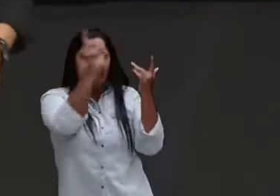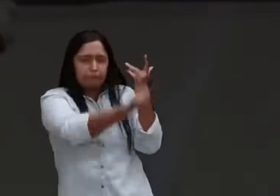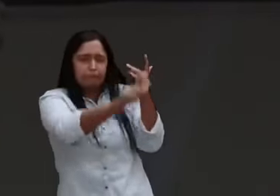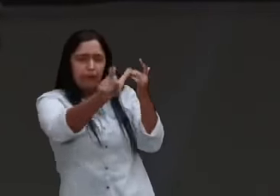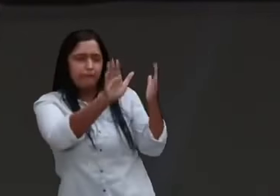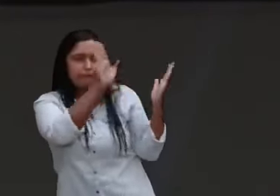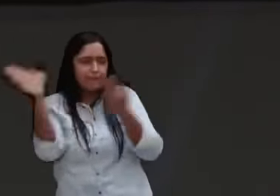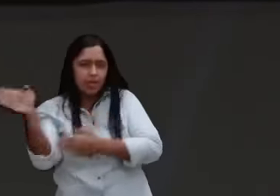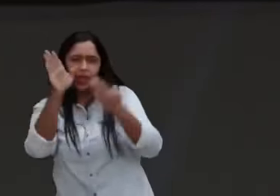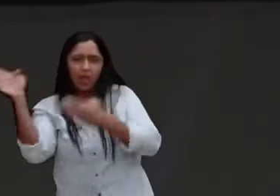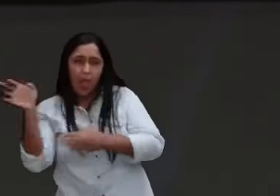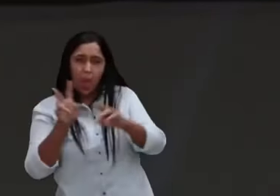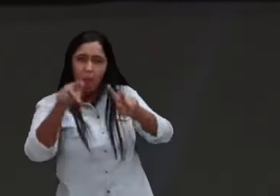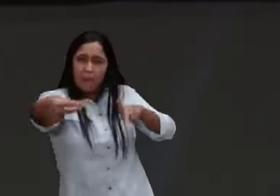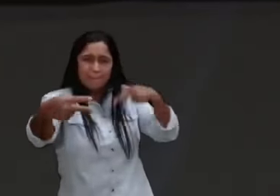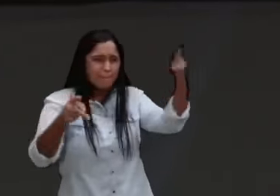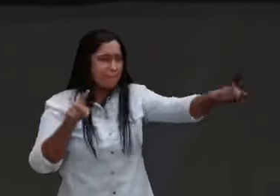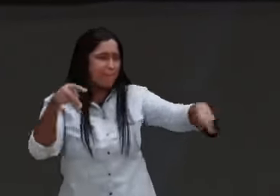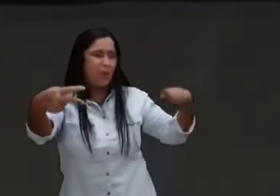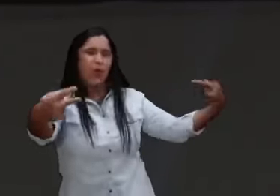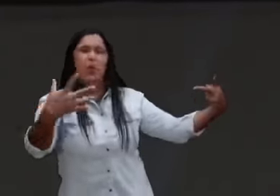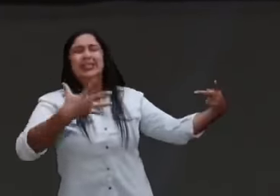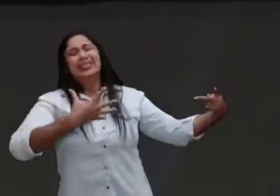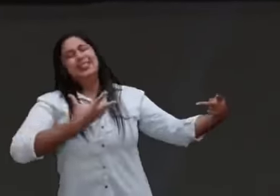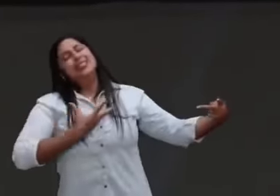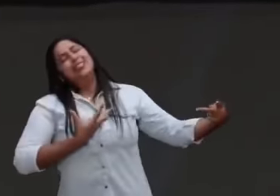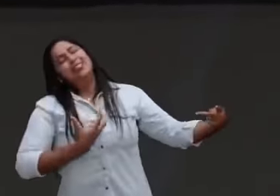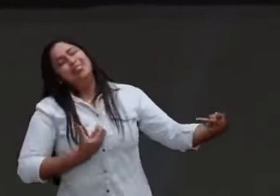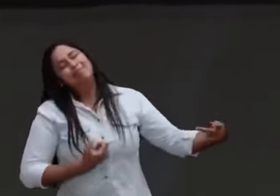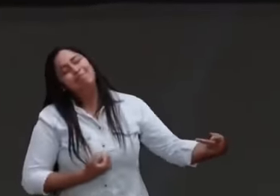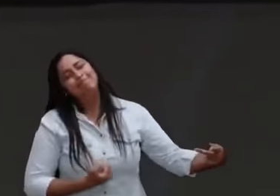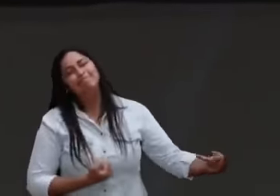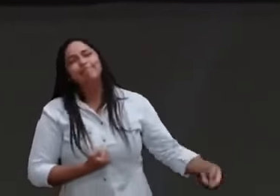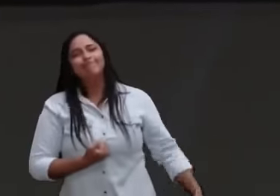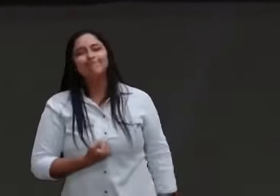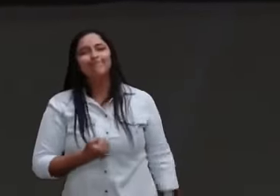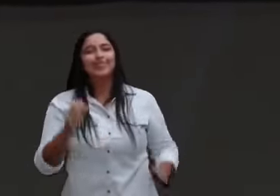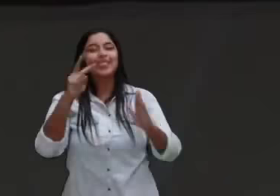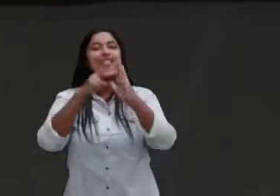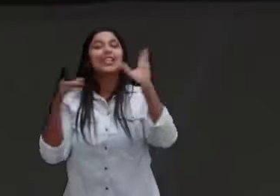Ele vai dizer, olha Senhor, quando morre um valente,